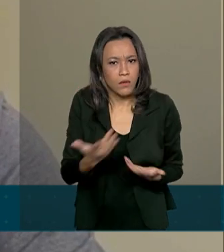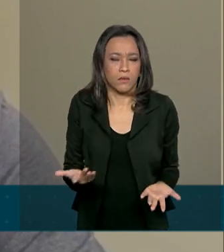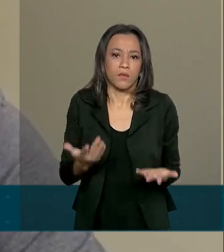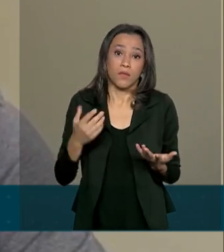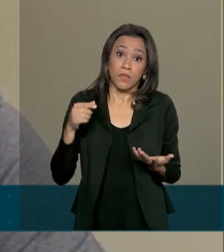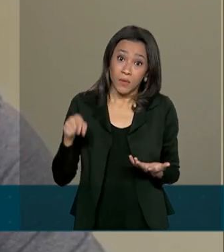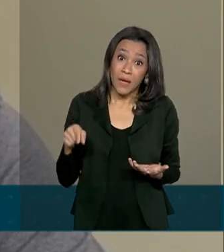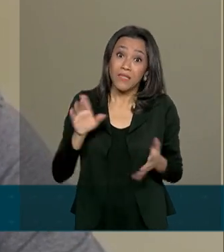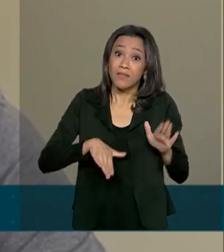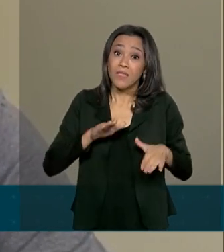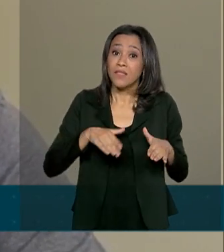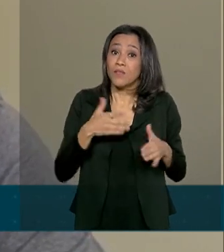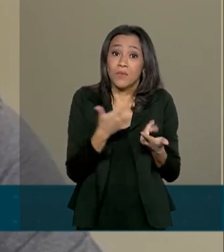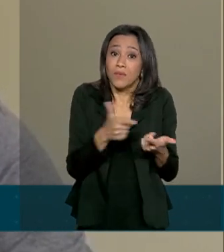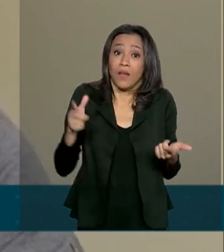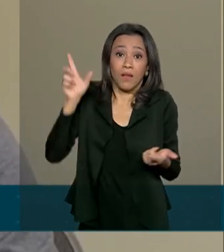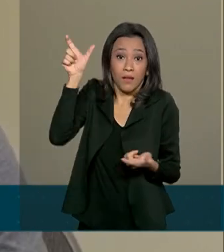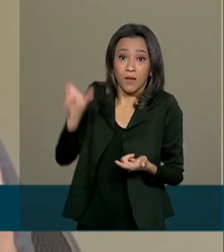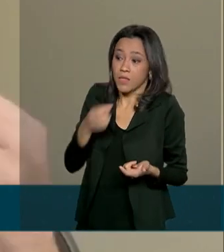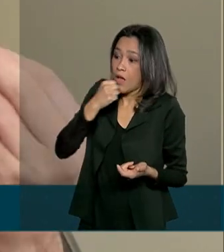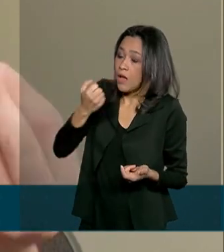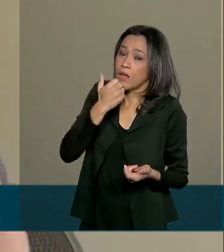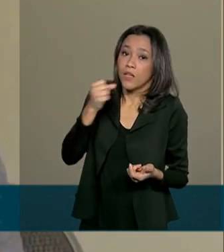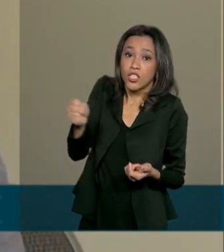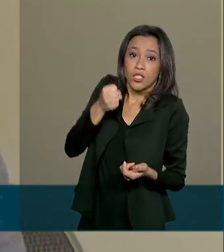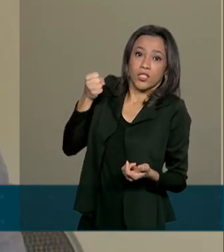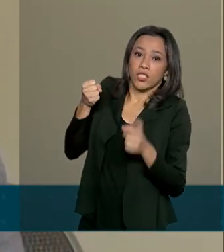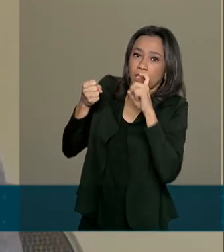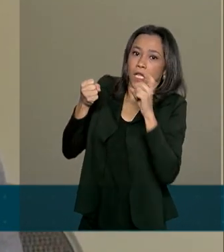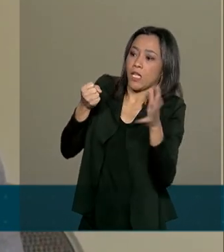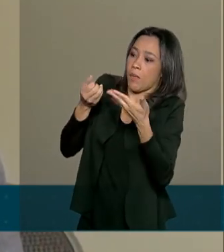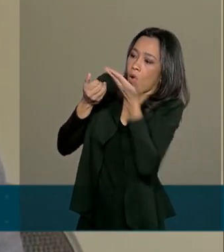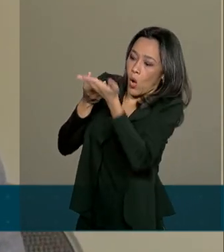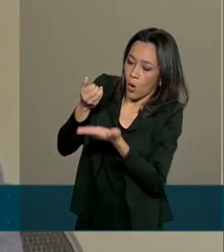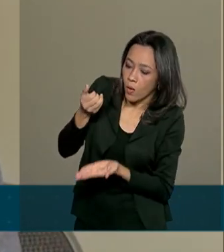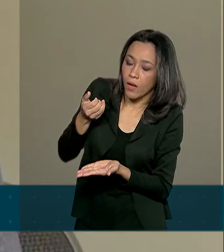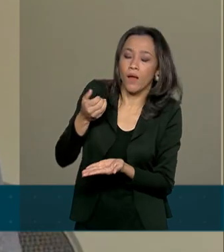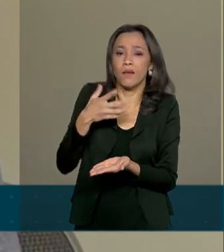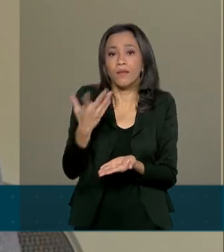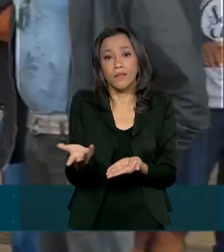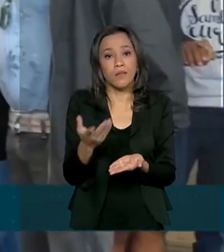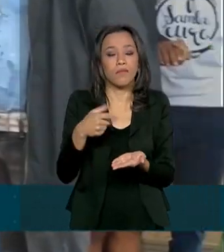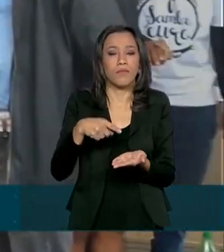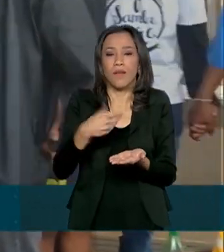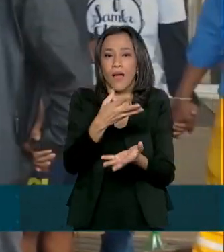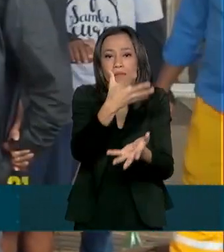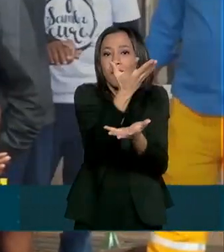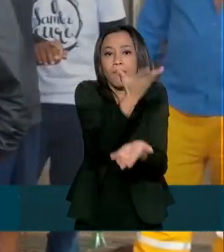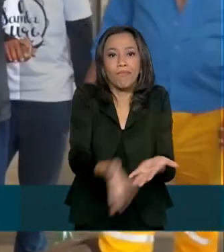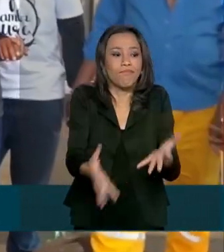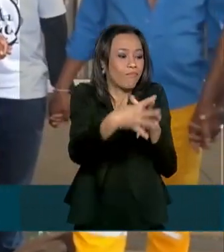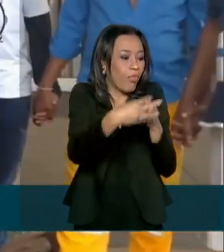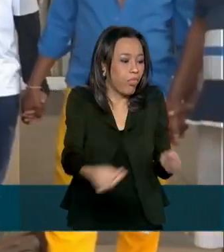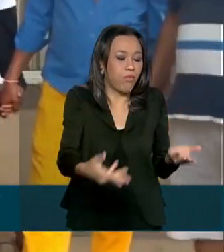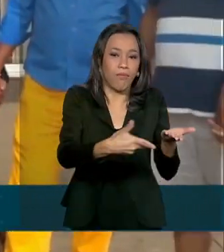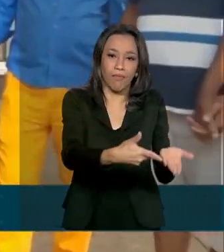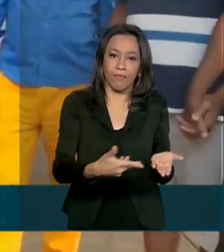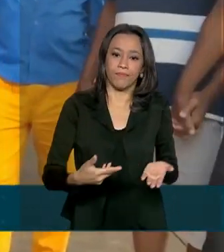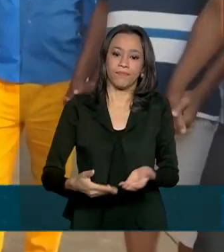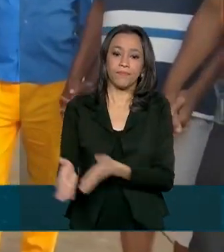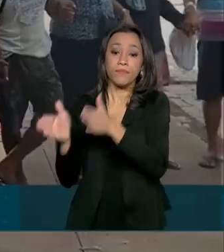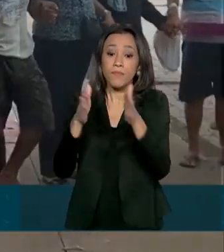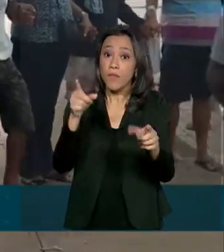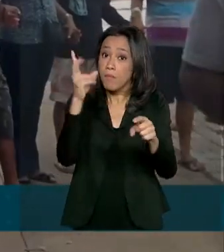gerando muito desperdício e acaba gerando essa impossibilidade de compartilhar de forma solidária esses alimentos. As mesmas regras valem para